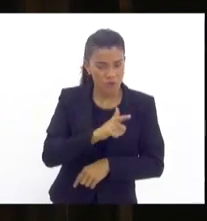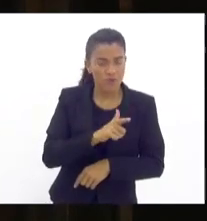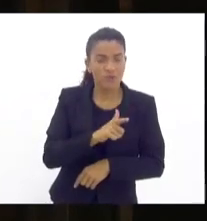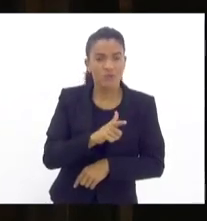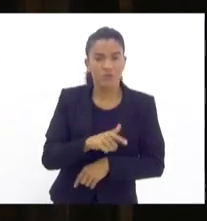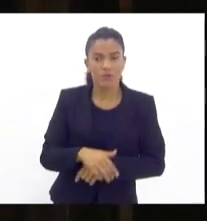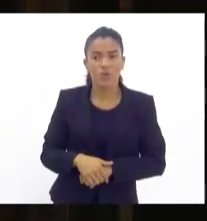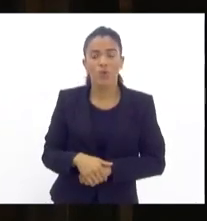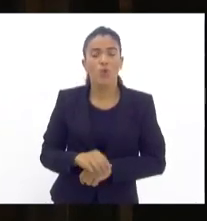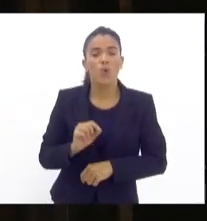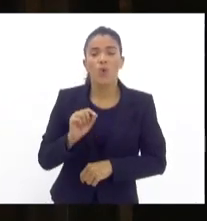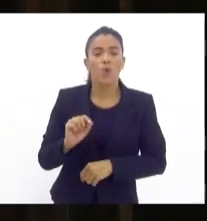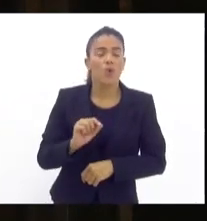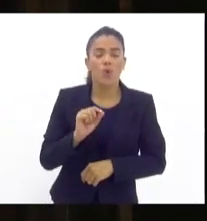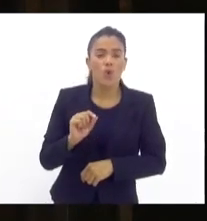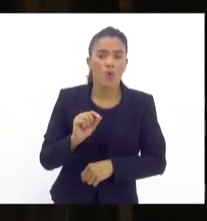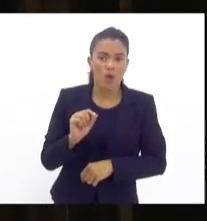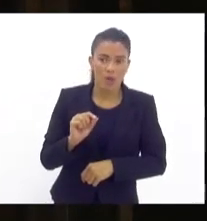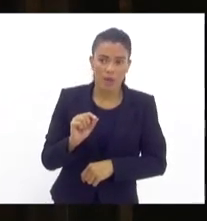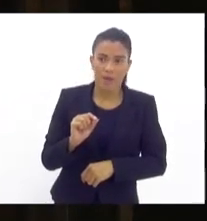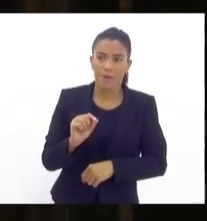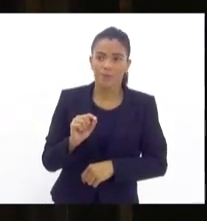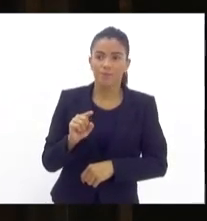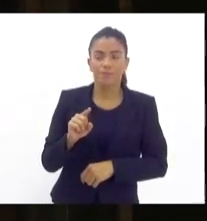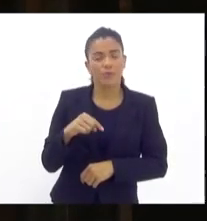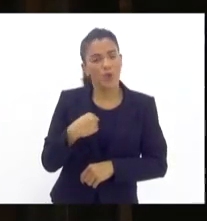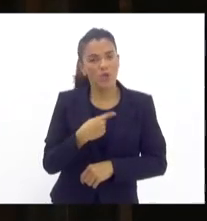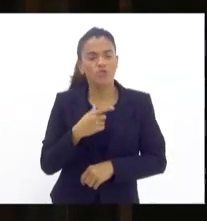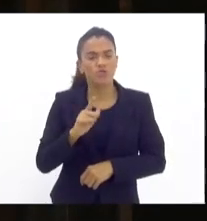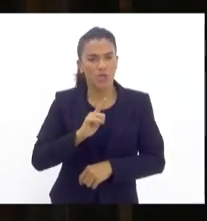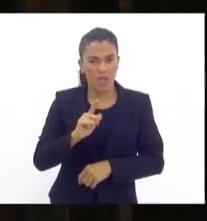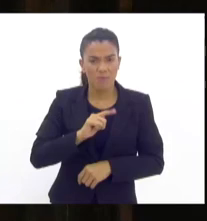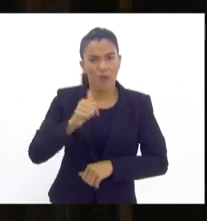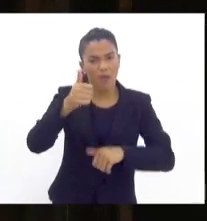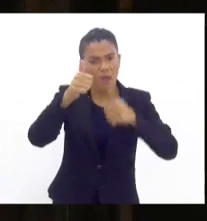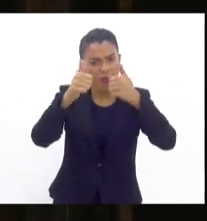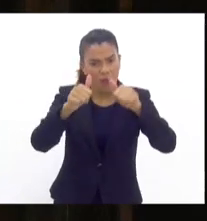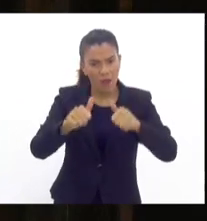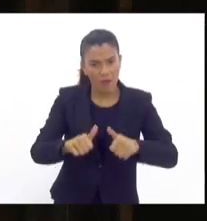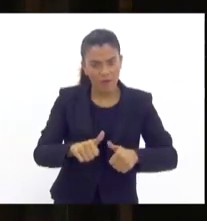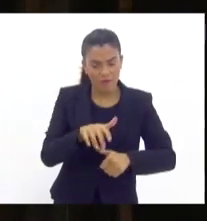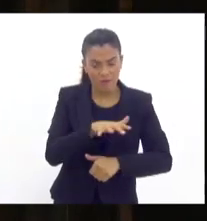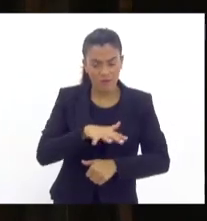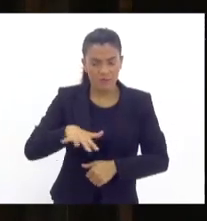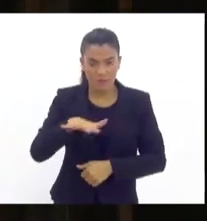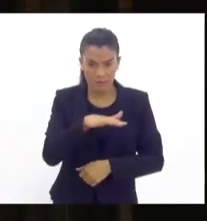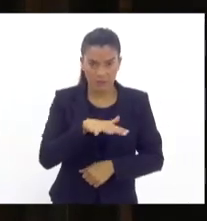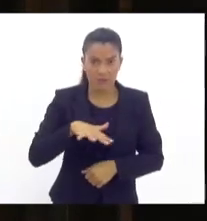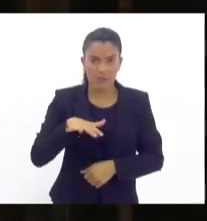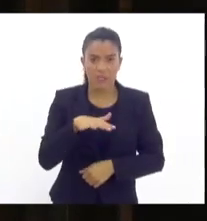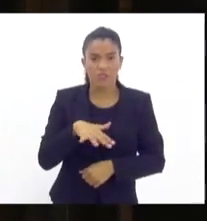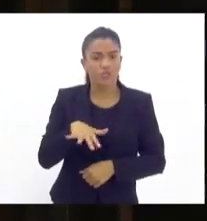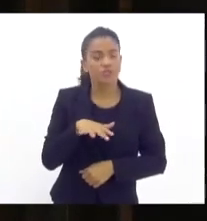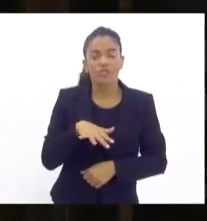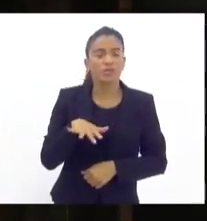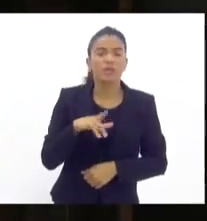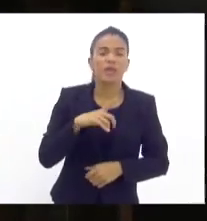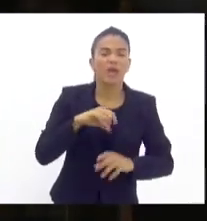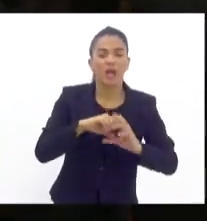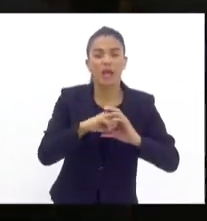mais para dentro da comunidade, a gente tem uma avaliação das áreas que a gente classifica como área